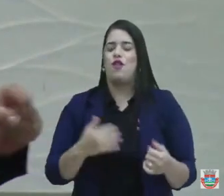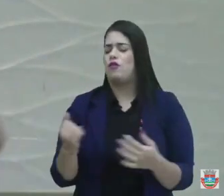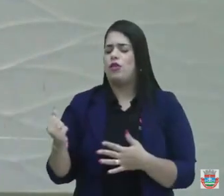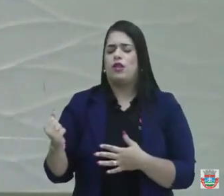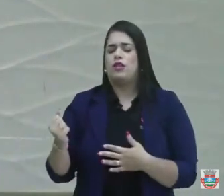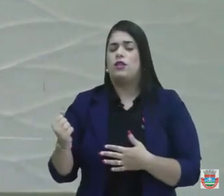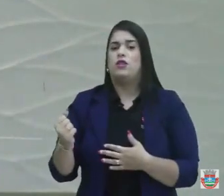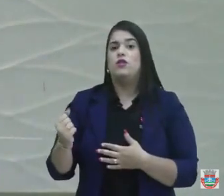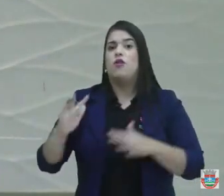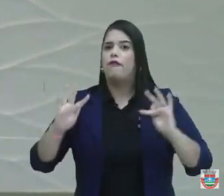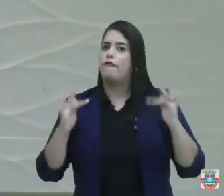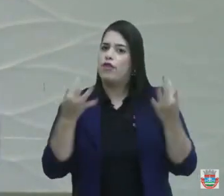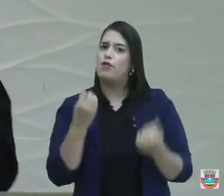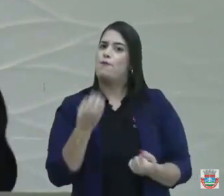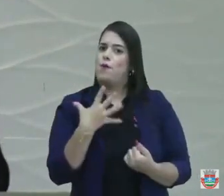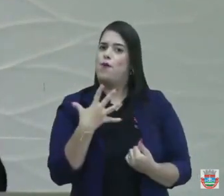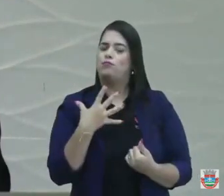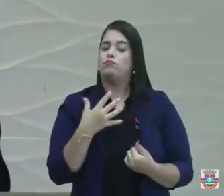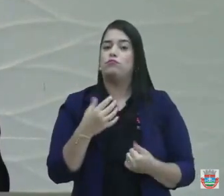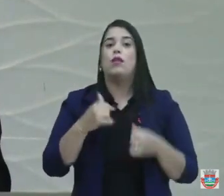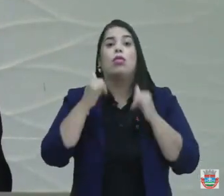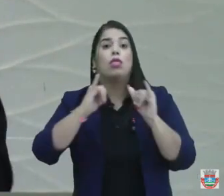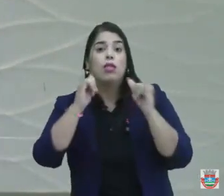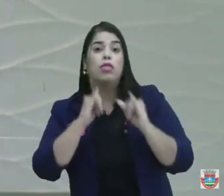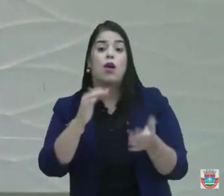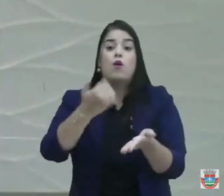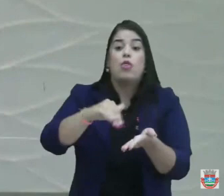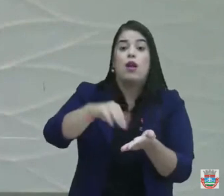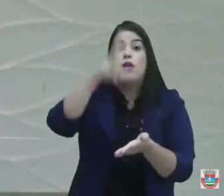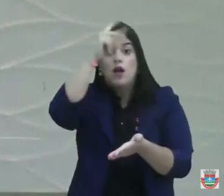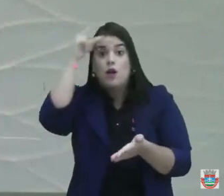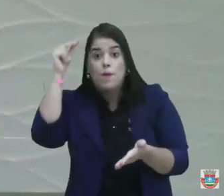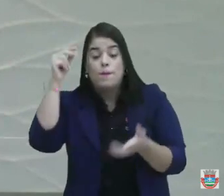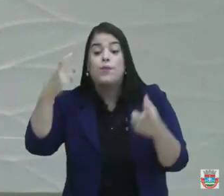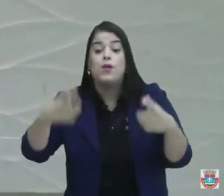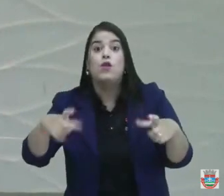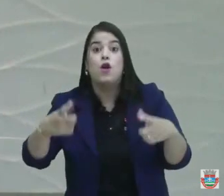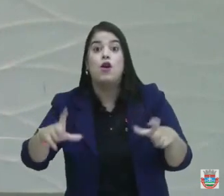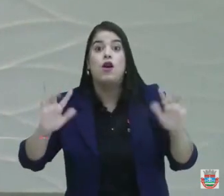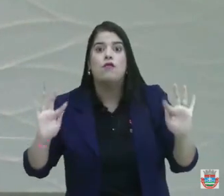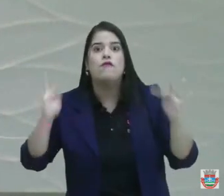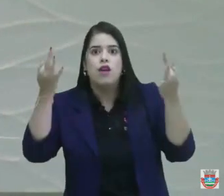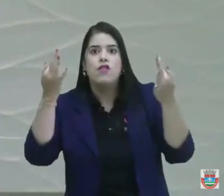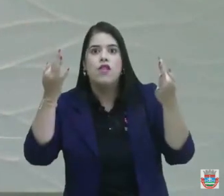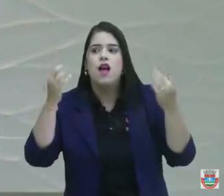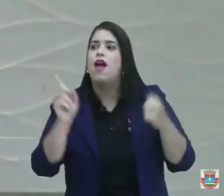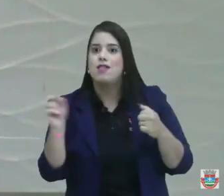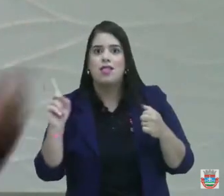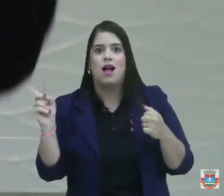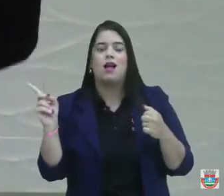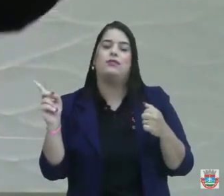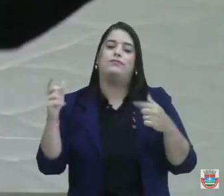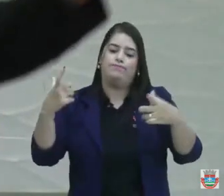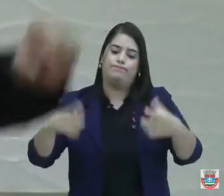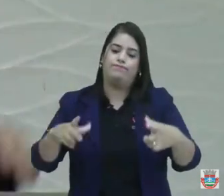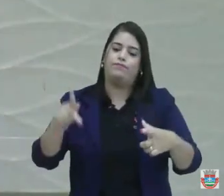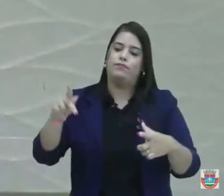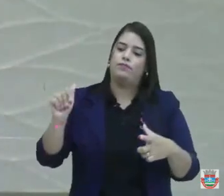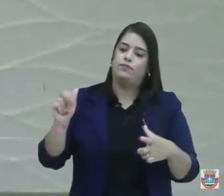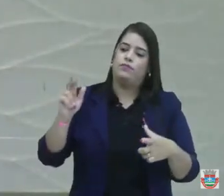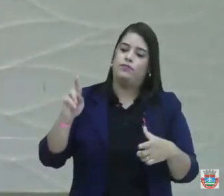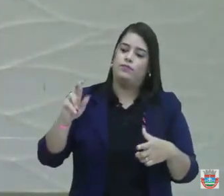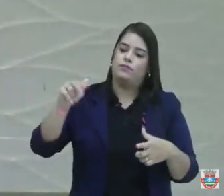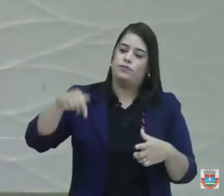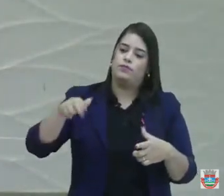ao secretário e ao prefeito que o lugar de fazer festa no nosso município é lá, é no parque de